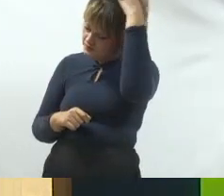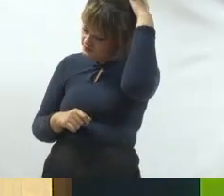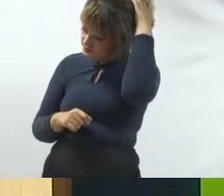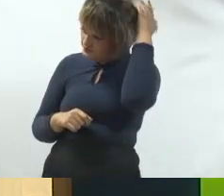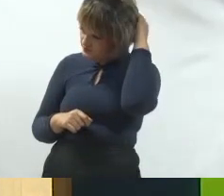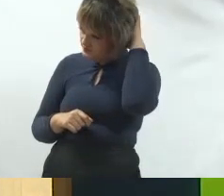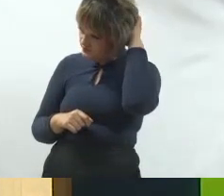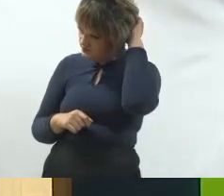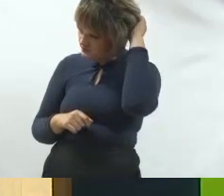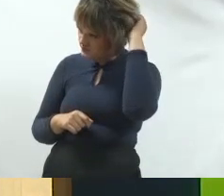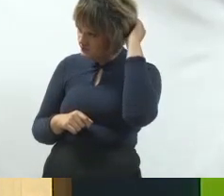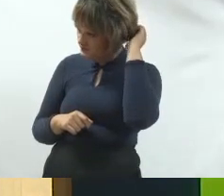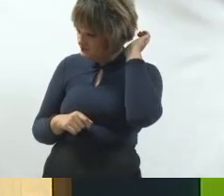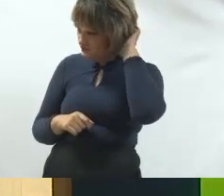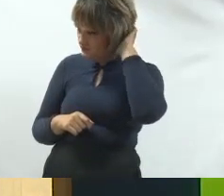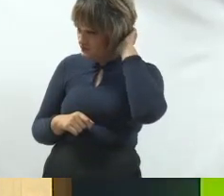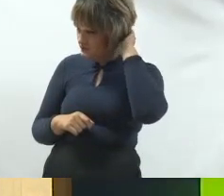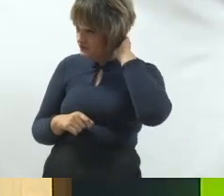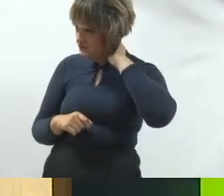Tá no ponto?